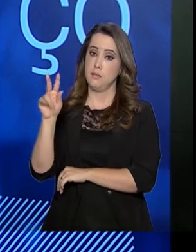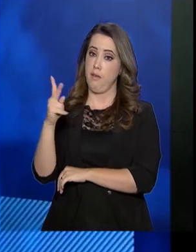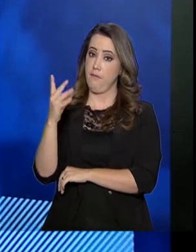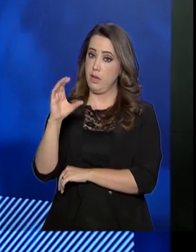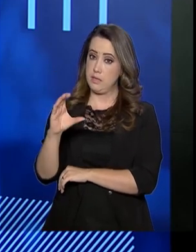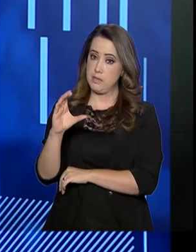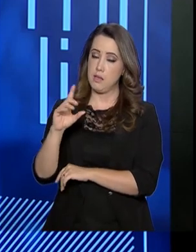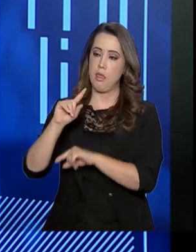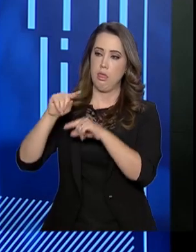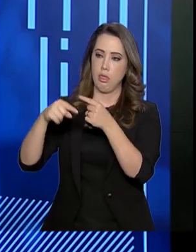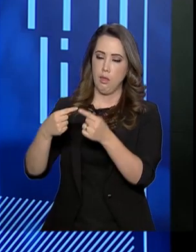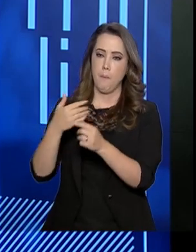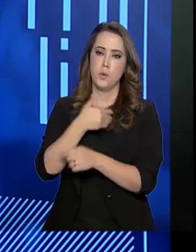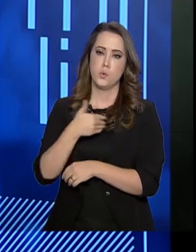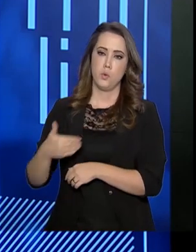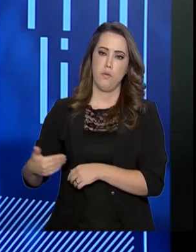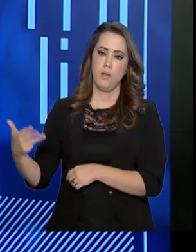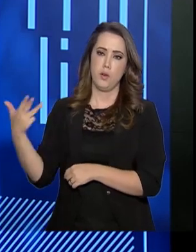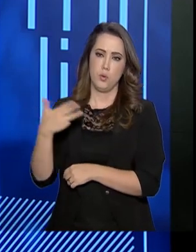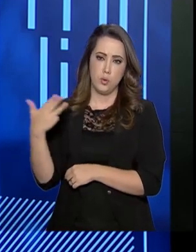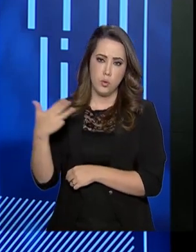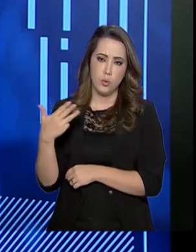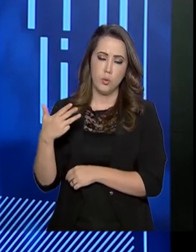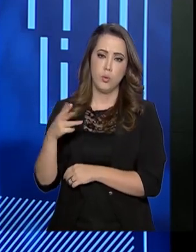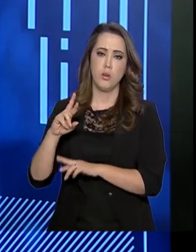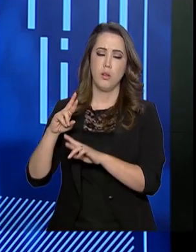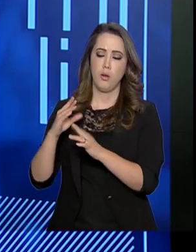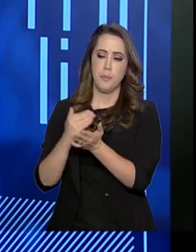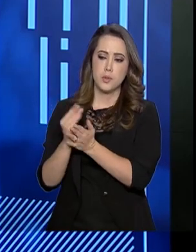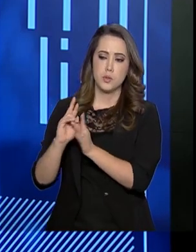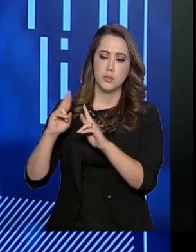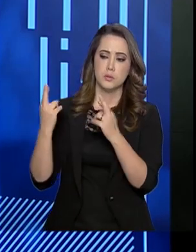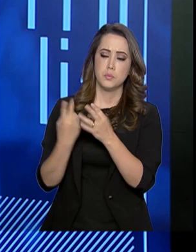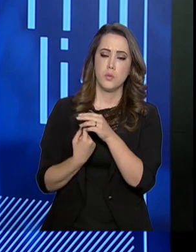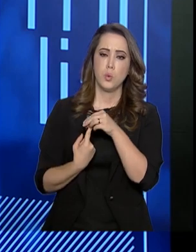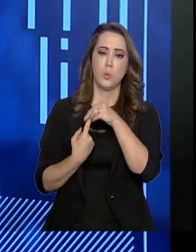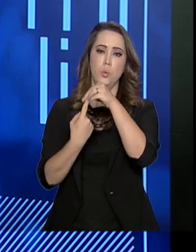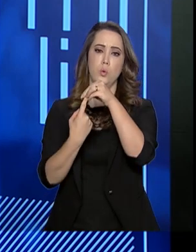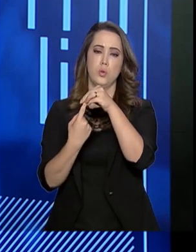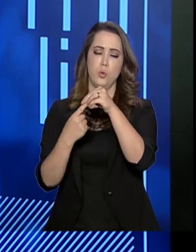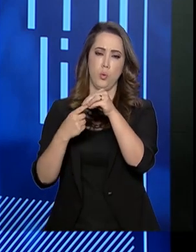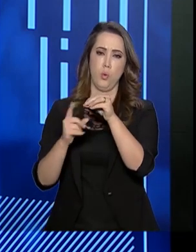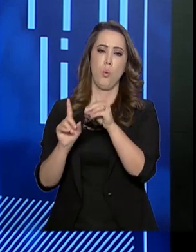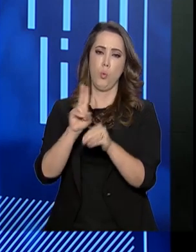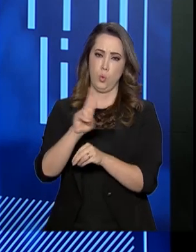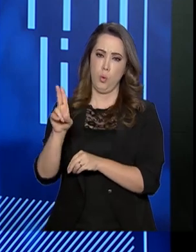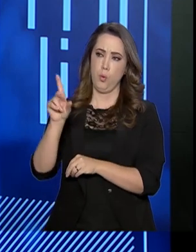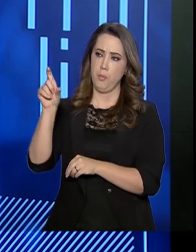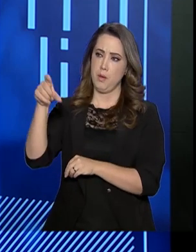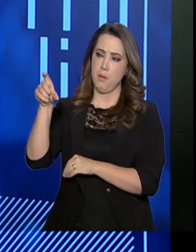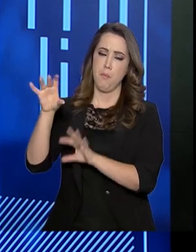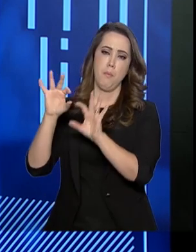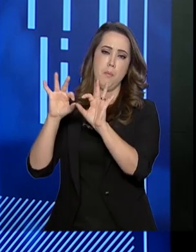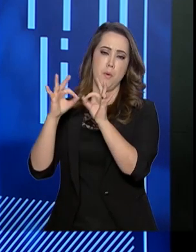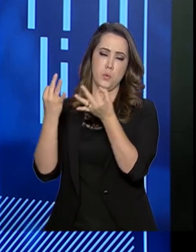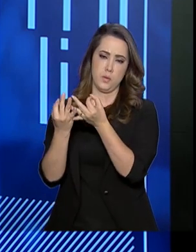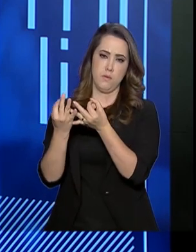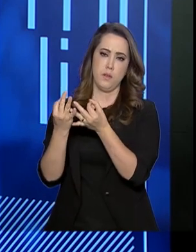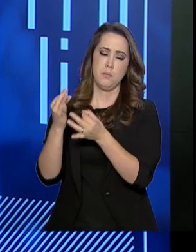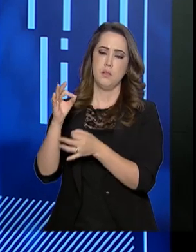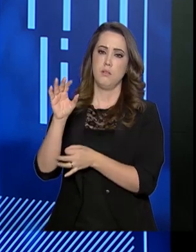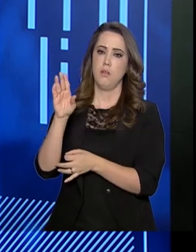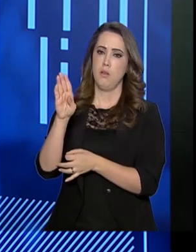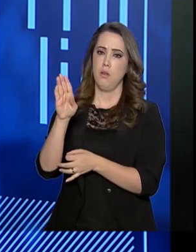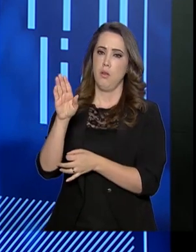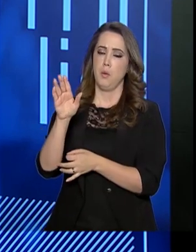começou, eles foram reunidos num só, recebendo o nome de Bolsa Família. Então, esse tipo de assistência, de